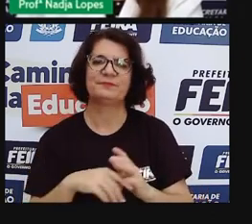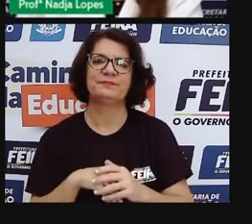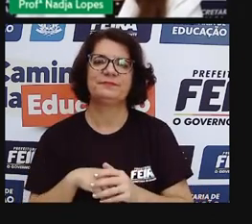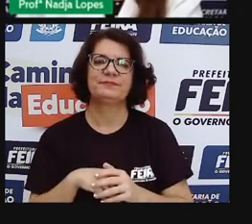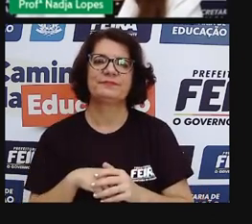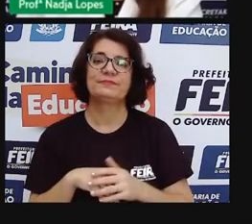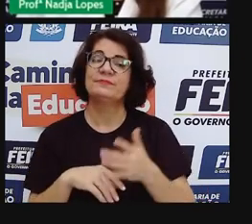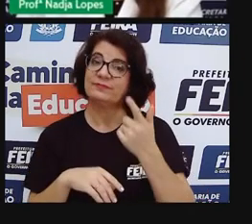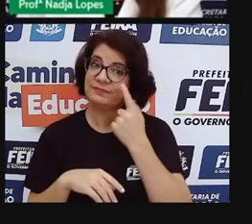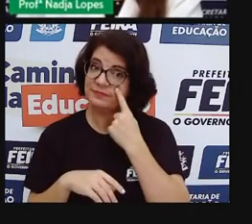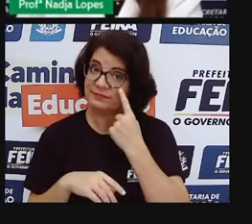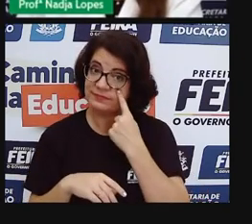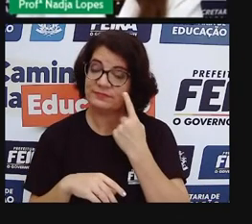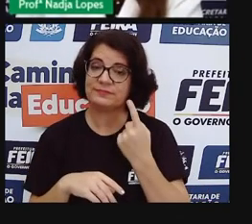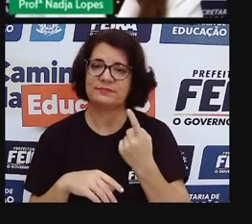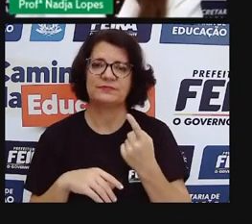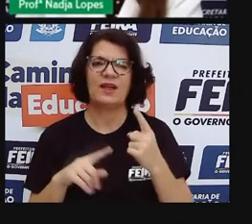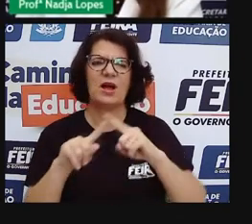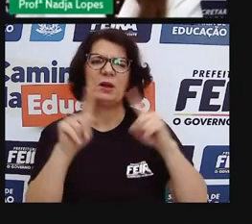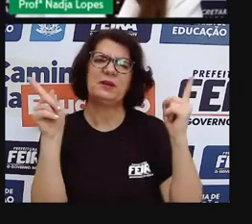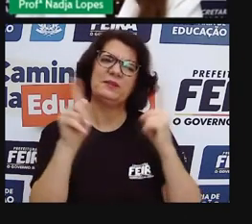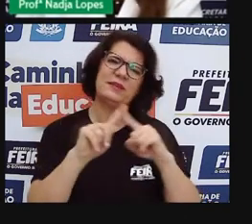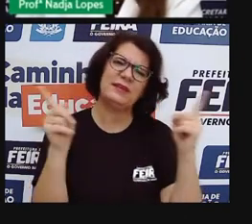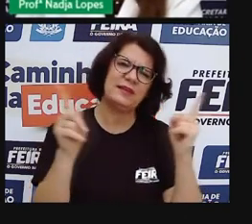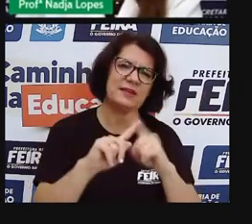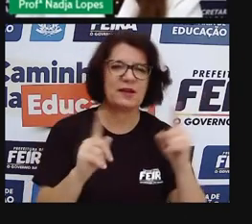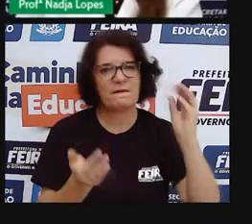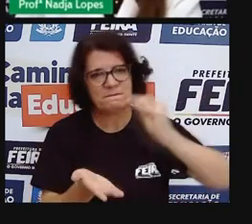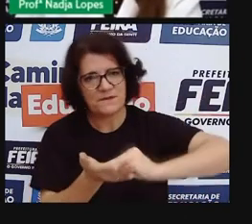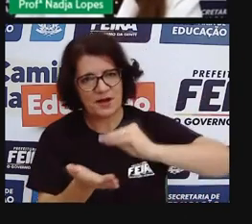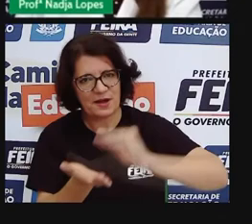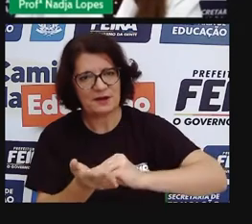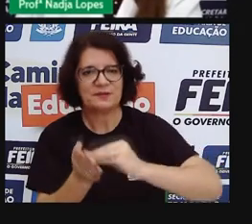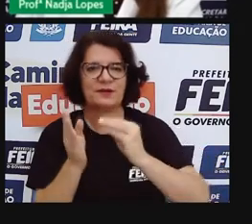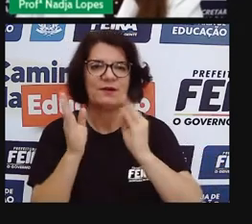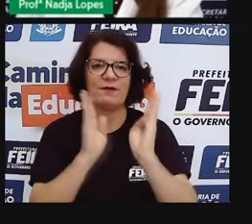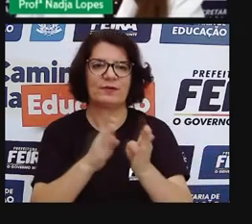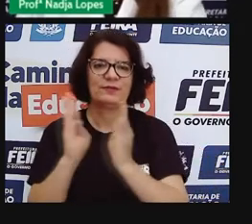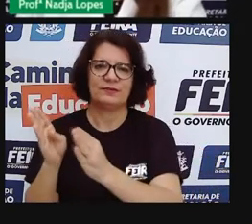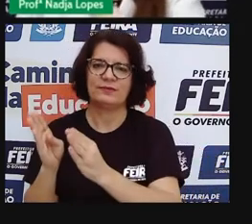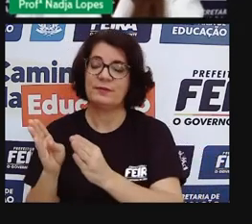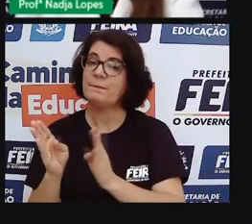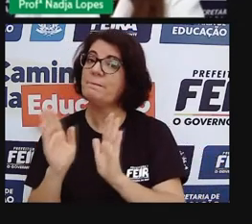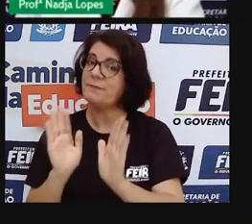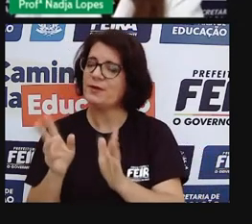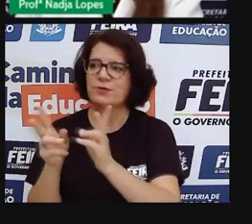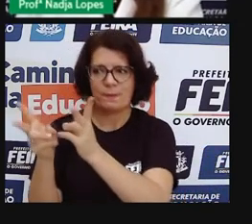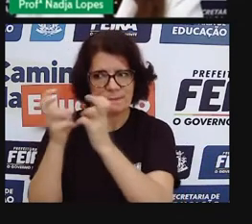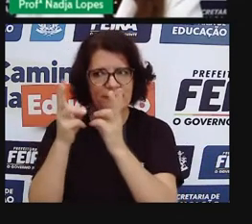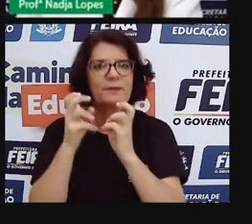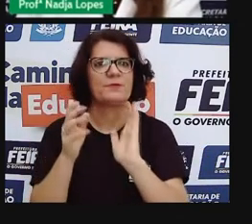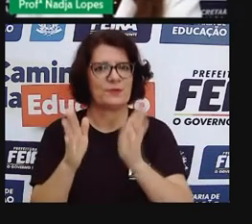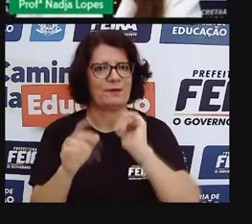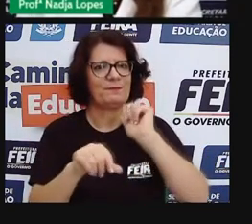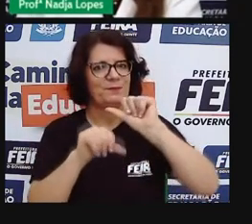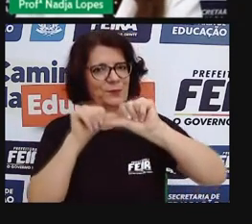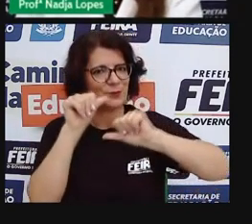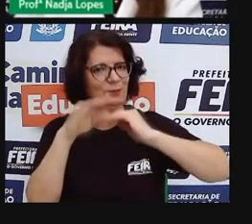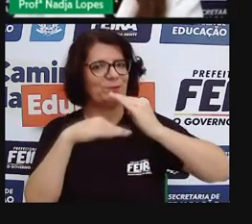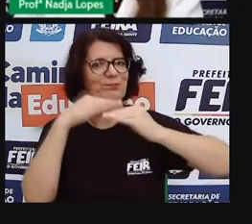Mesmo que a gente fala, critica, que ainda falta uma organização no centro da nossa cidade, mas a gente já percebe o quanto ela evoluiu.